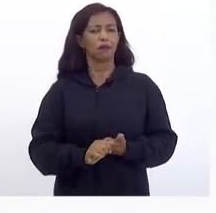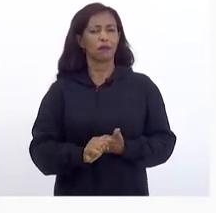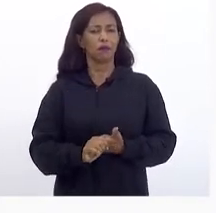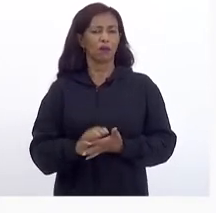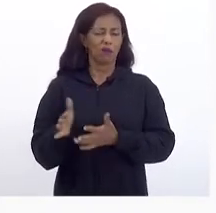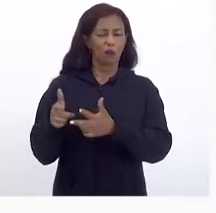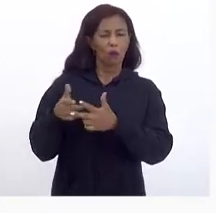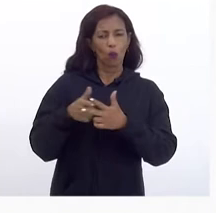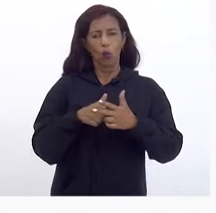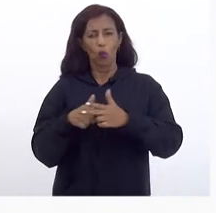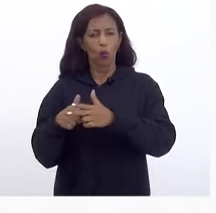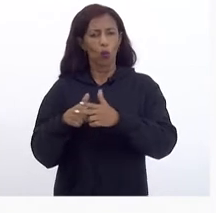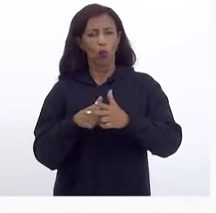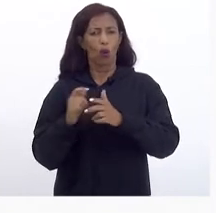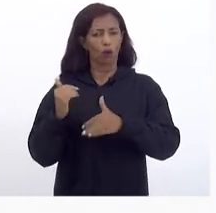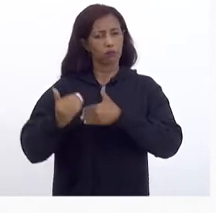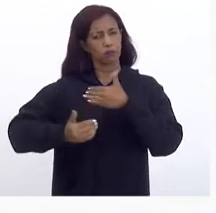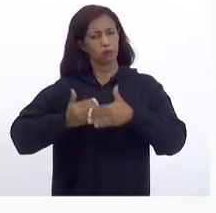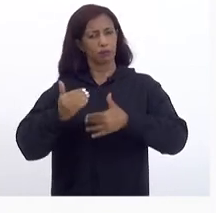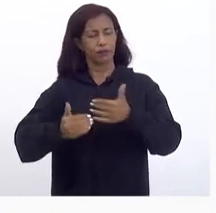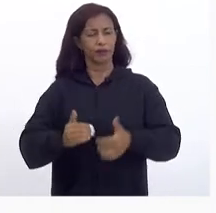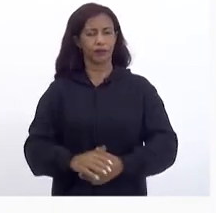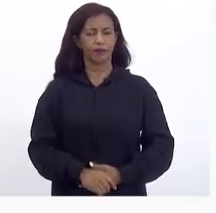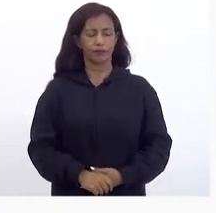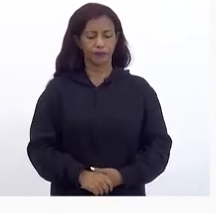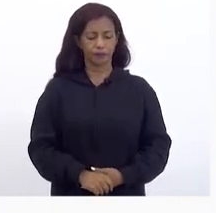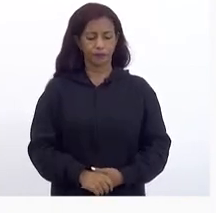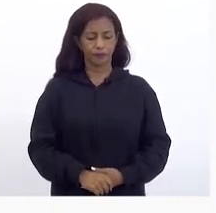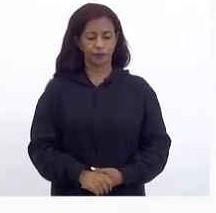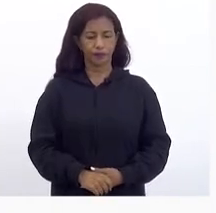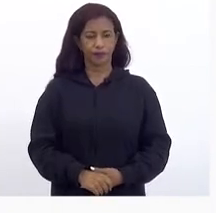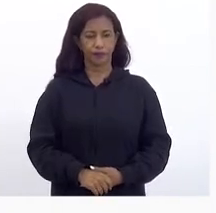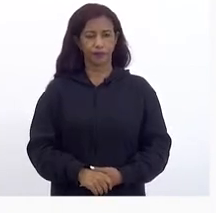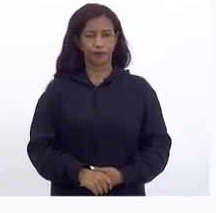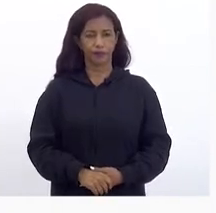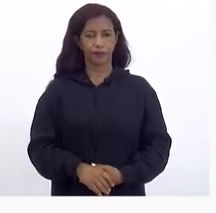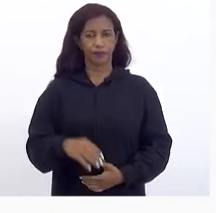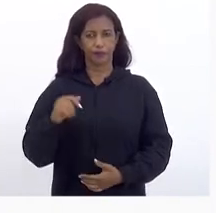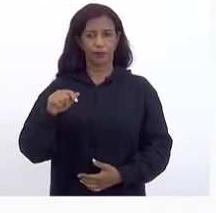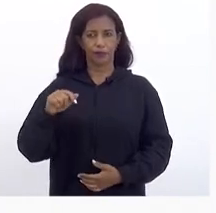Ajustáveis Também ao longo Do tempo Pode passar O próximo slide